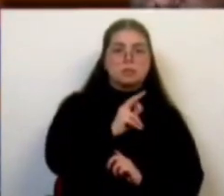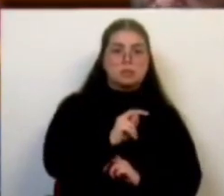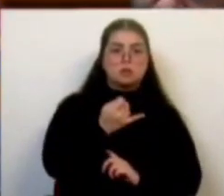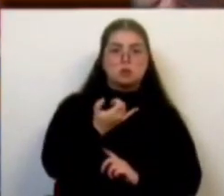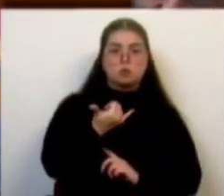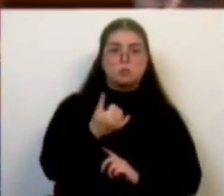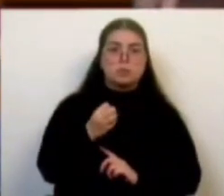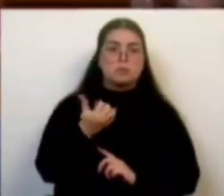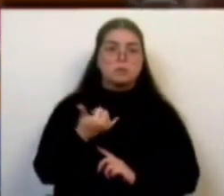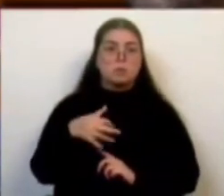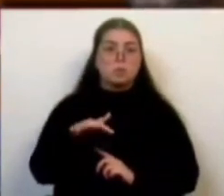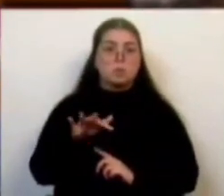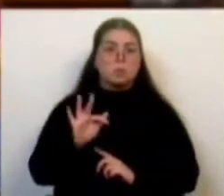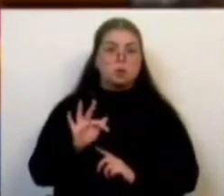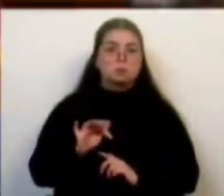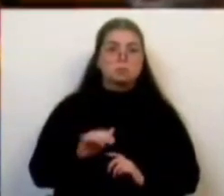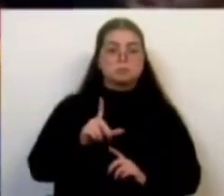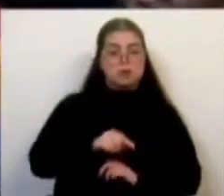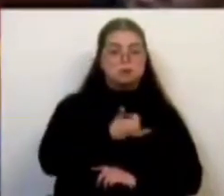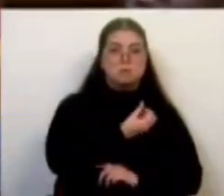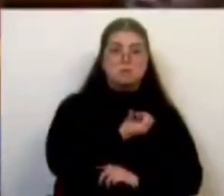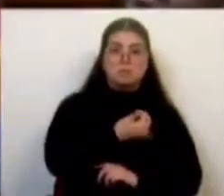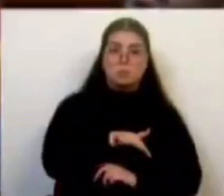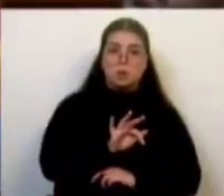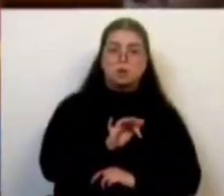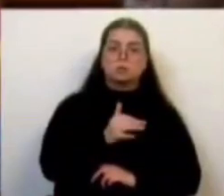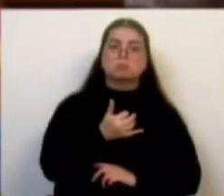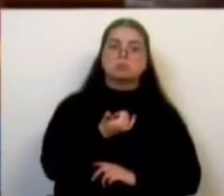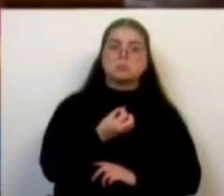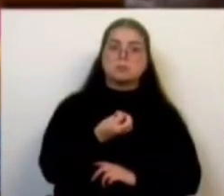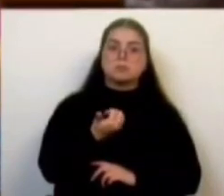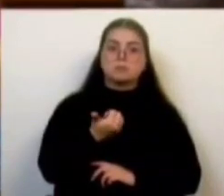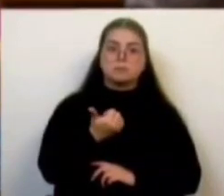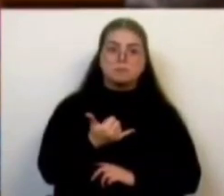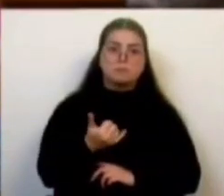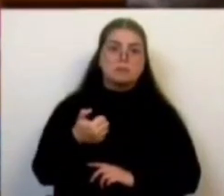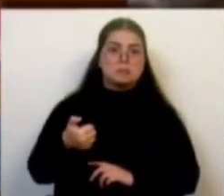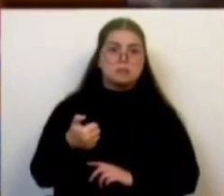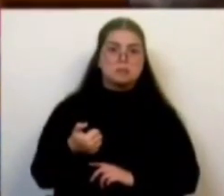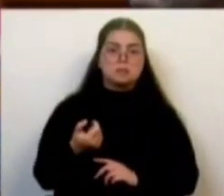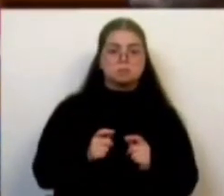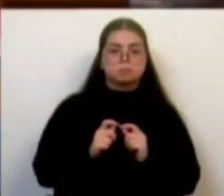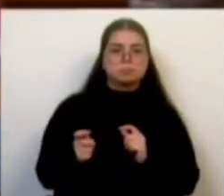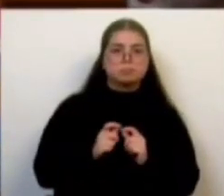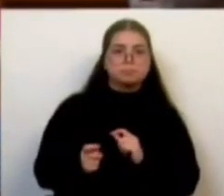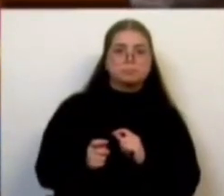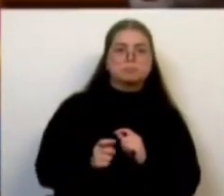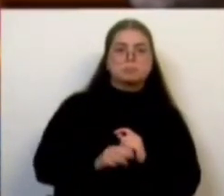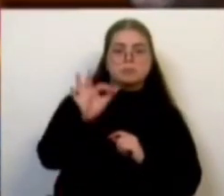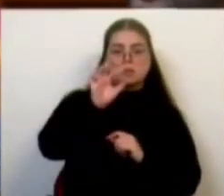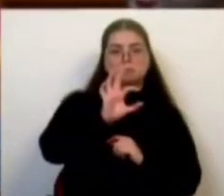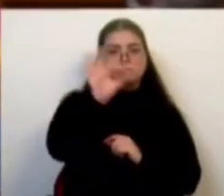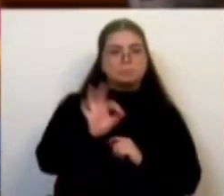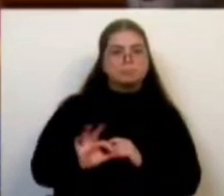e 2024-2025 serem tributados autonomamente à taxa de 10%. A